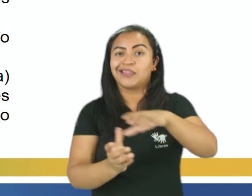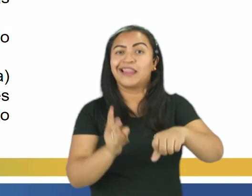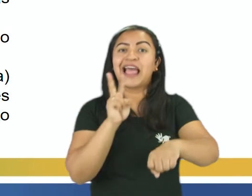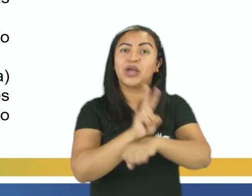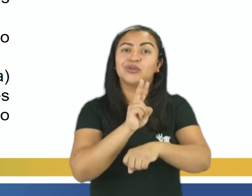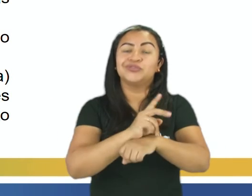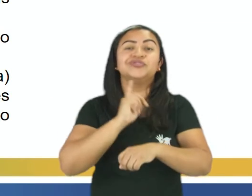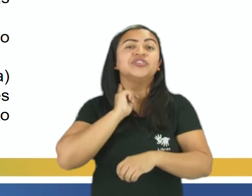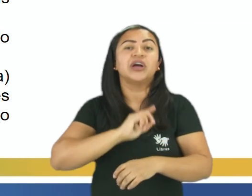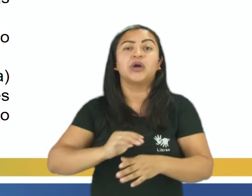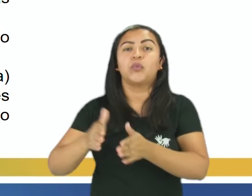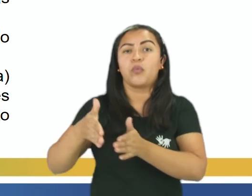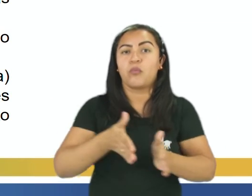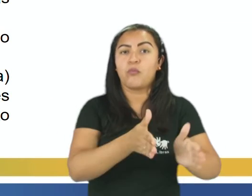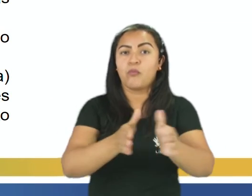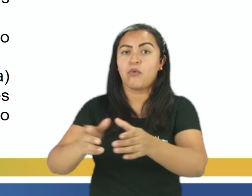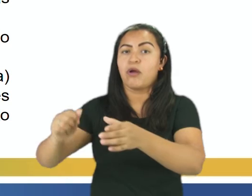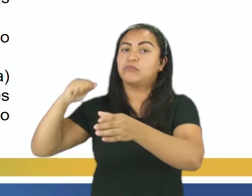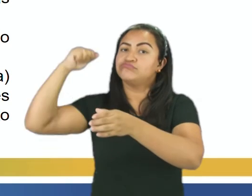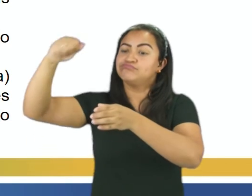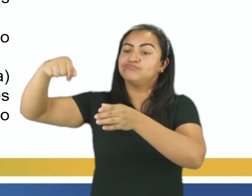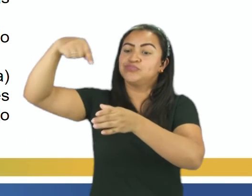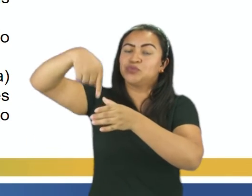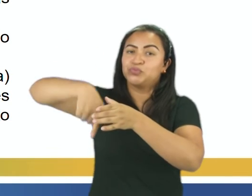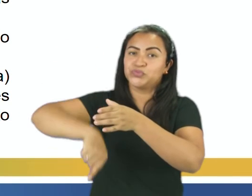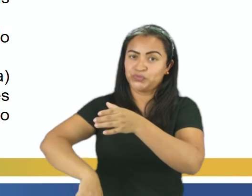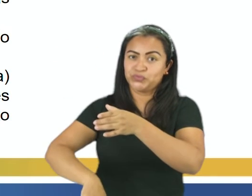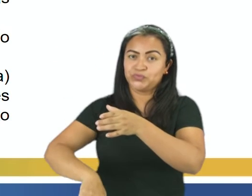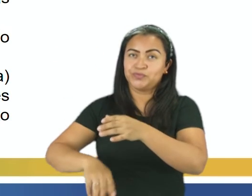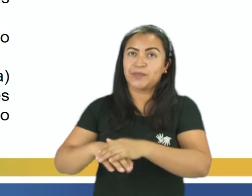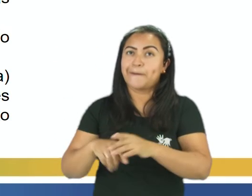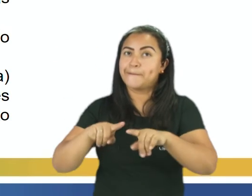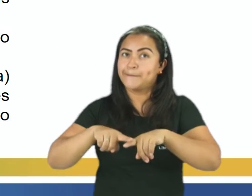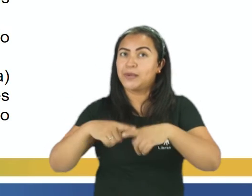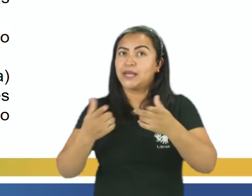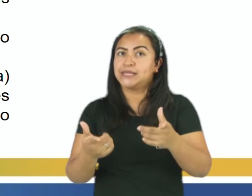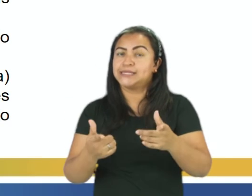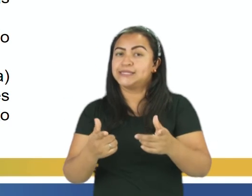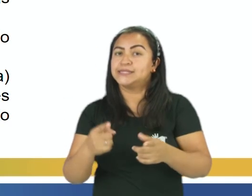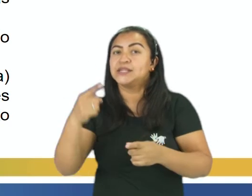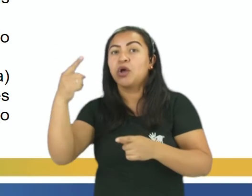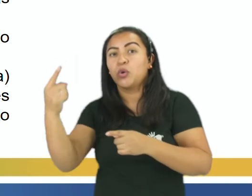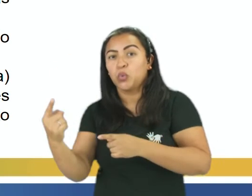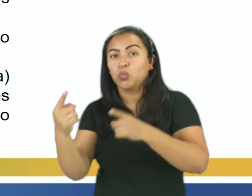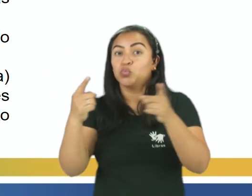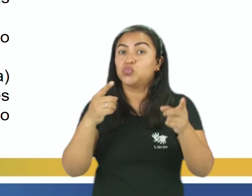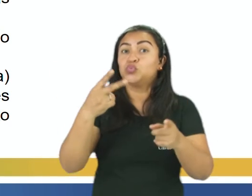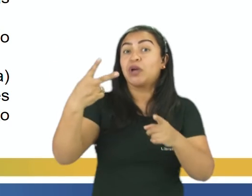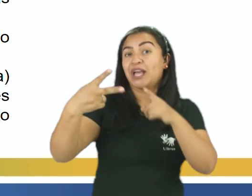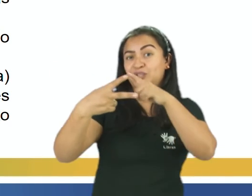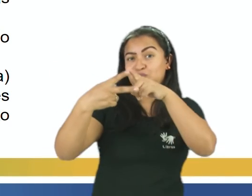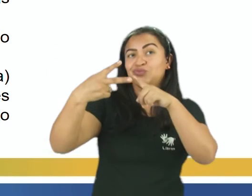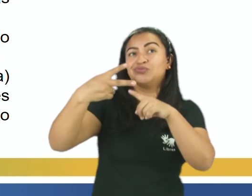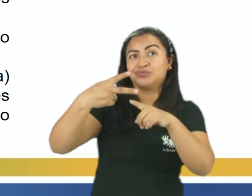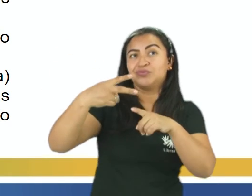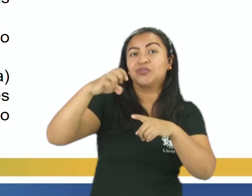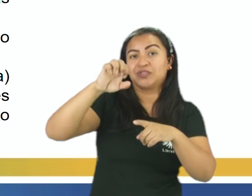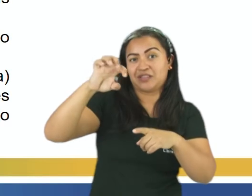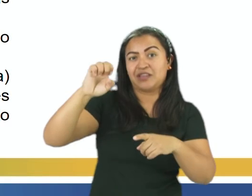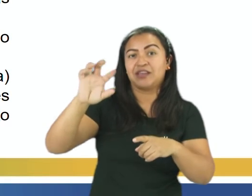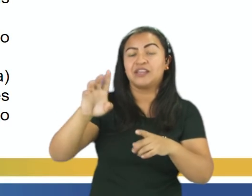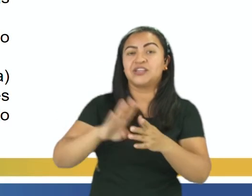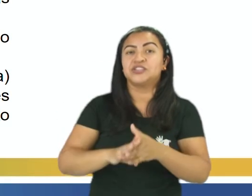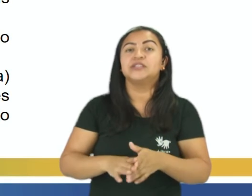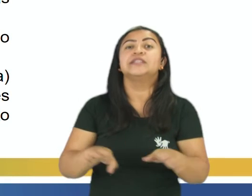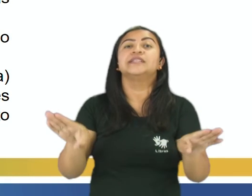artesianos, rios, dentre outras fontes naturais. Porém, ambas as estações podem ser utilizadas para o tratamento